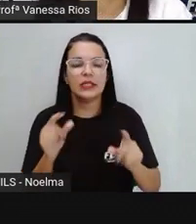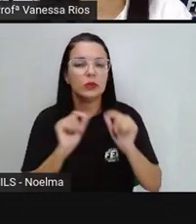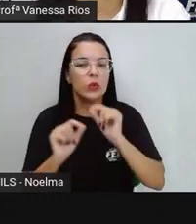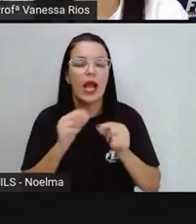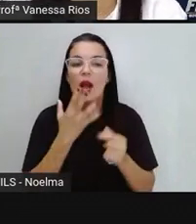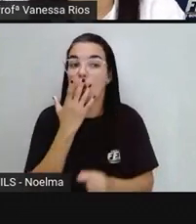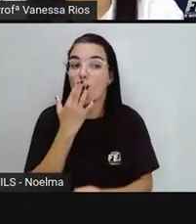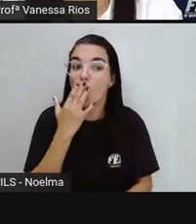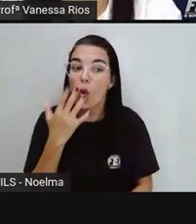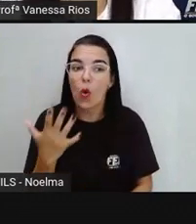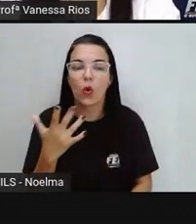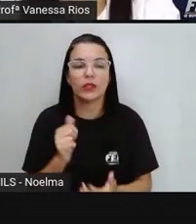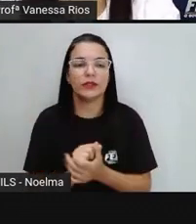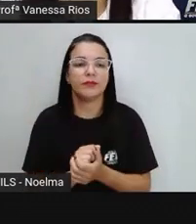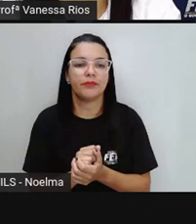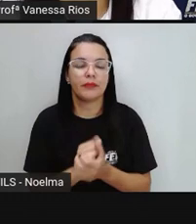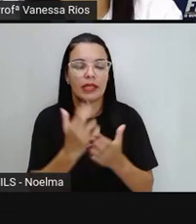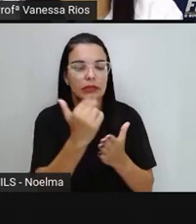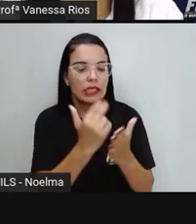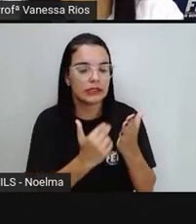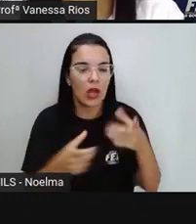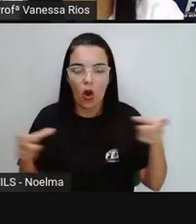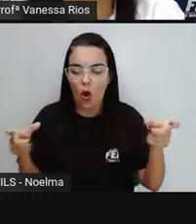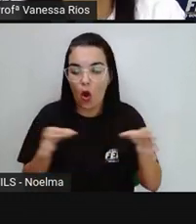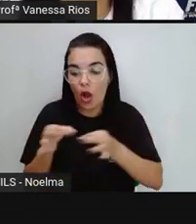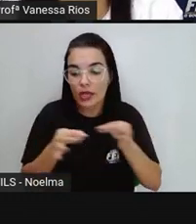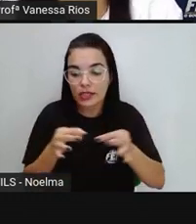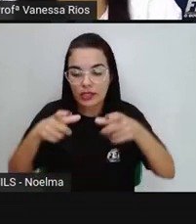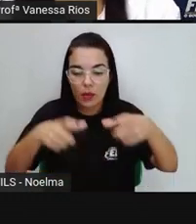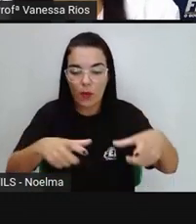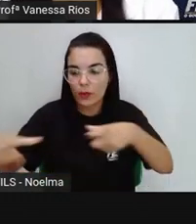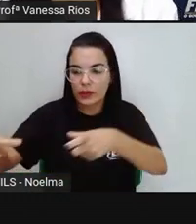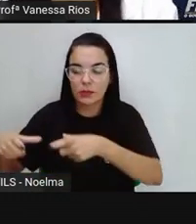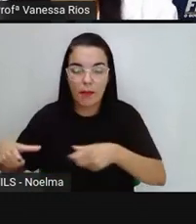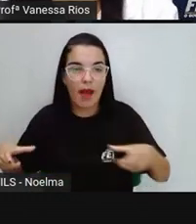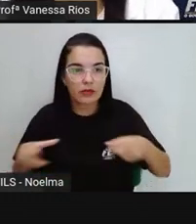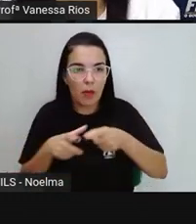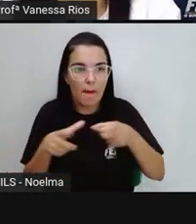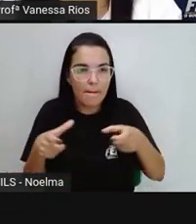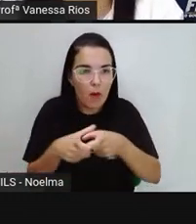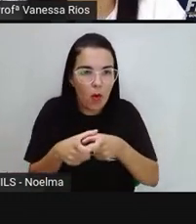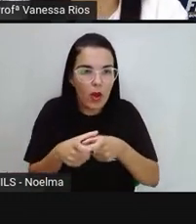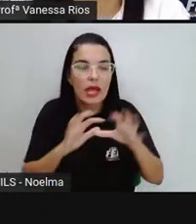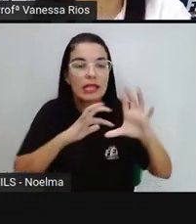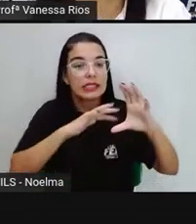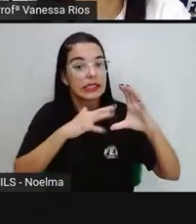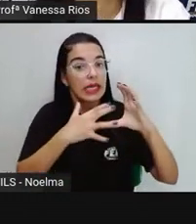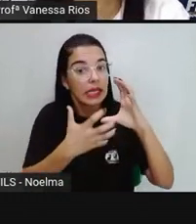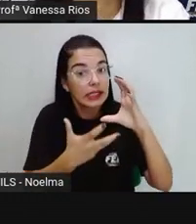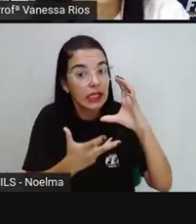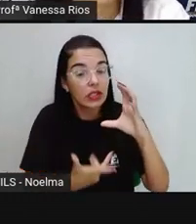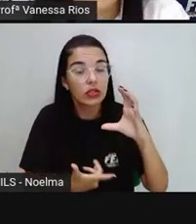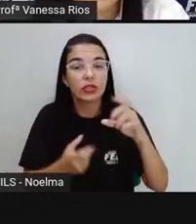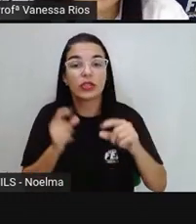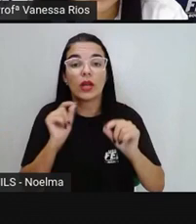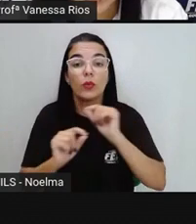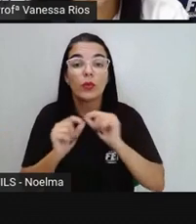das imagens, da organização espacial, as características daquilo que está querendo